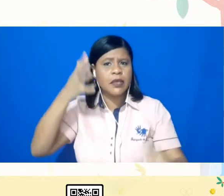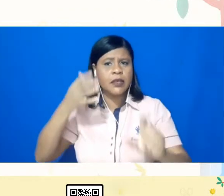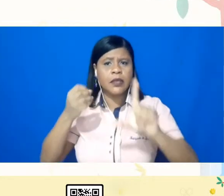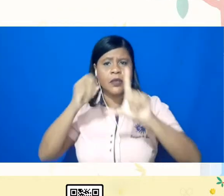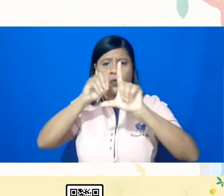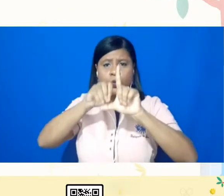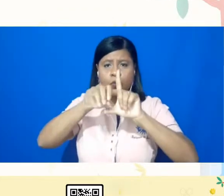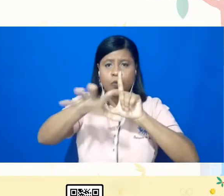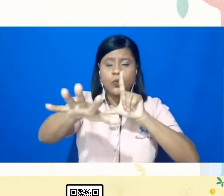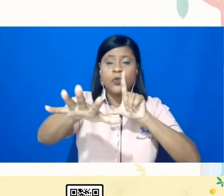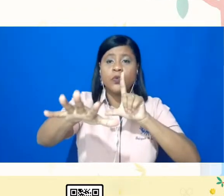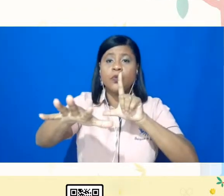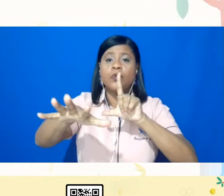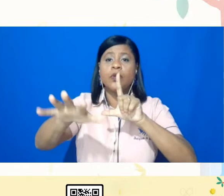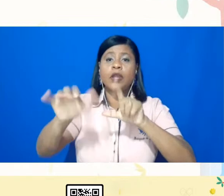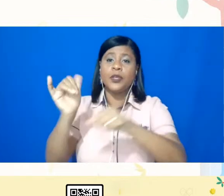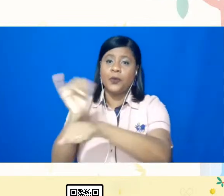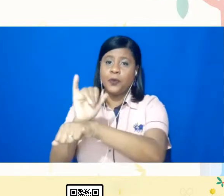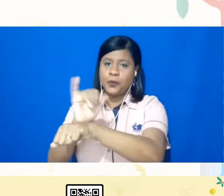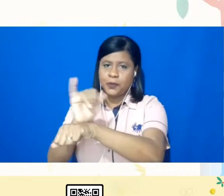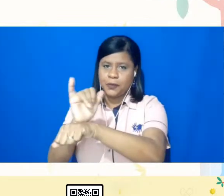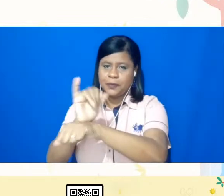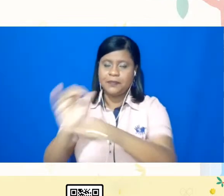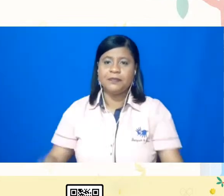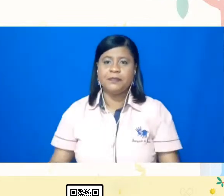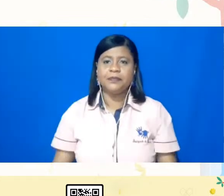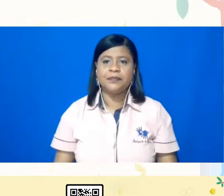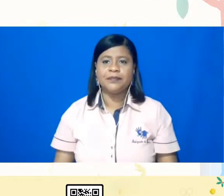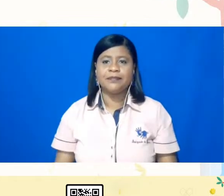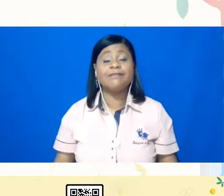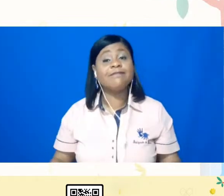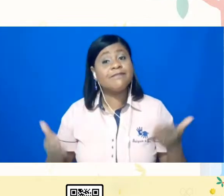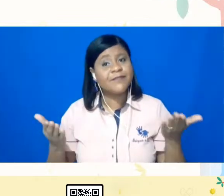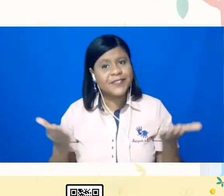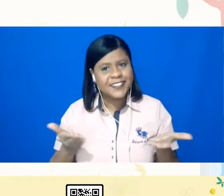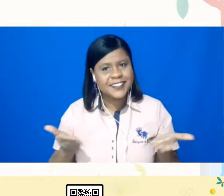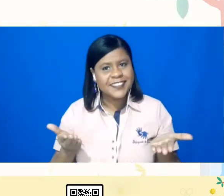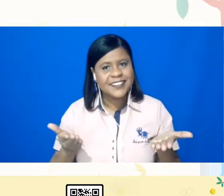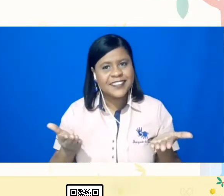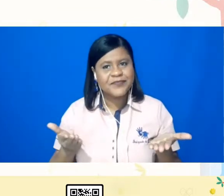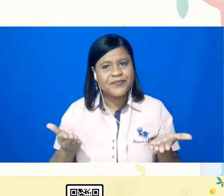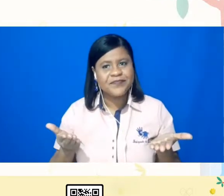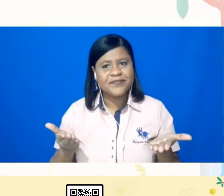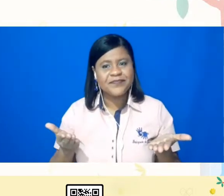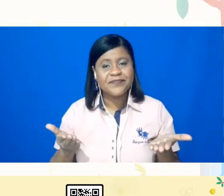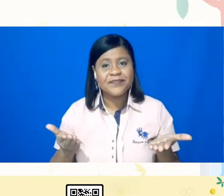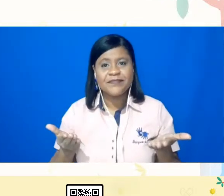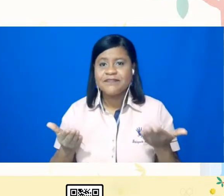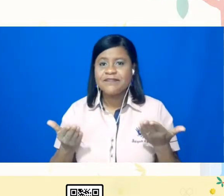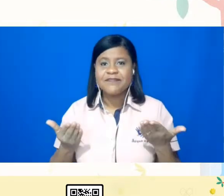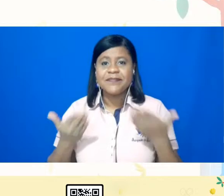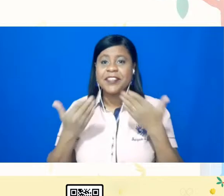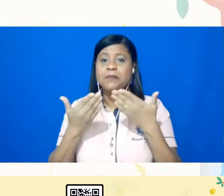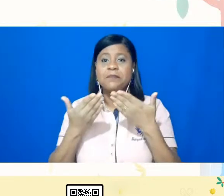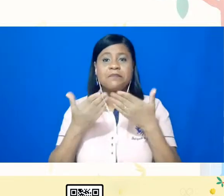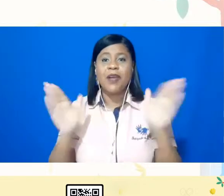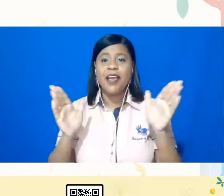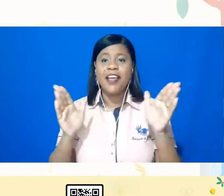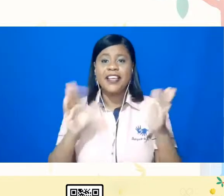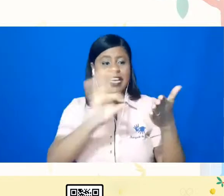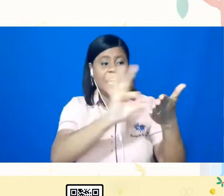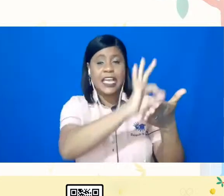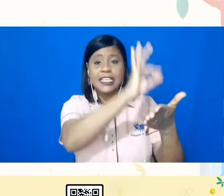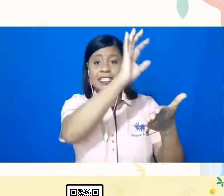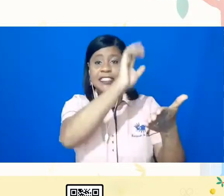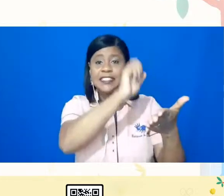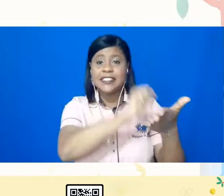aqui no YouTube. E, nesse momento, a gente abre oficialmente as inscrições para o